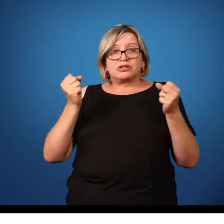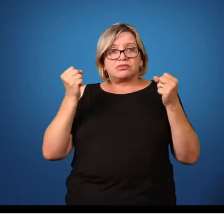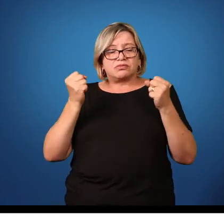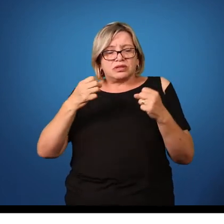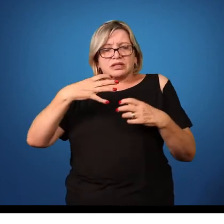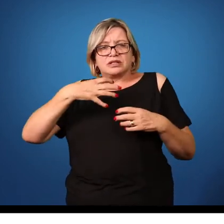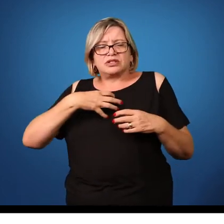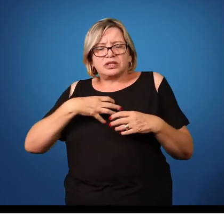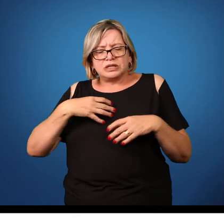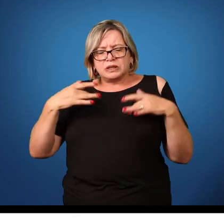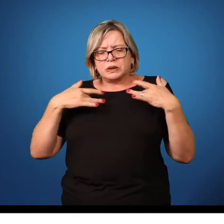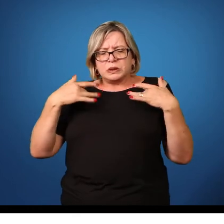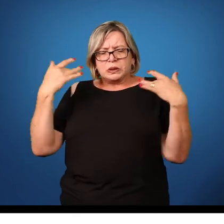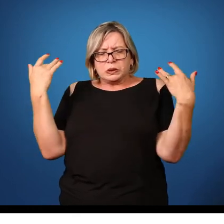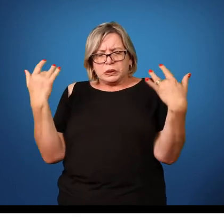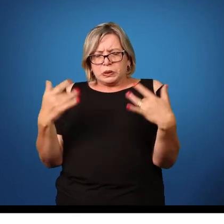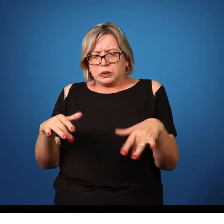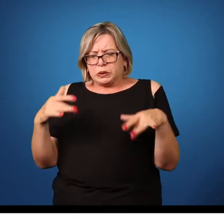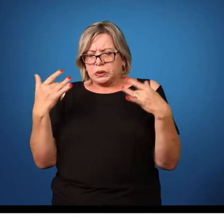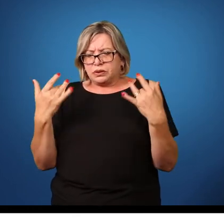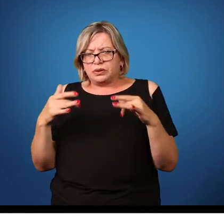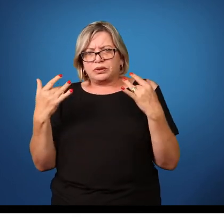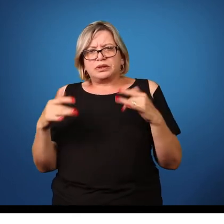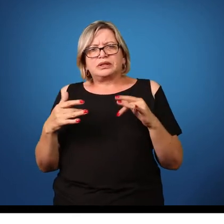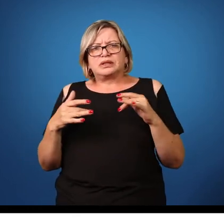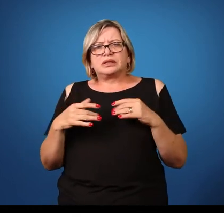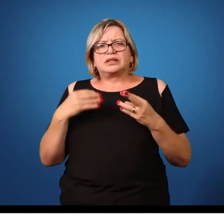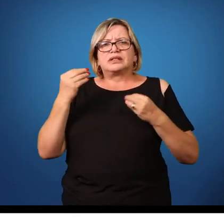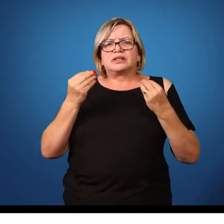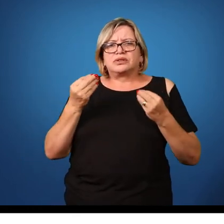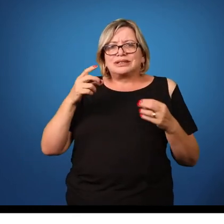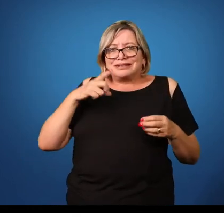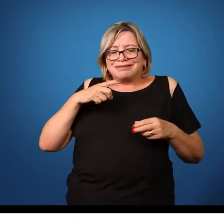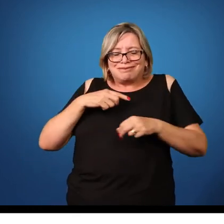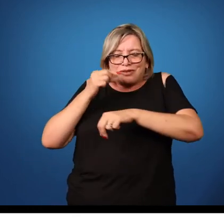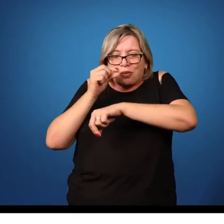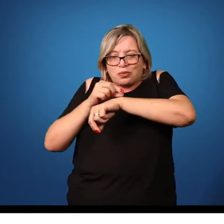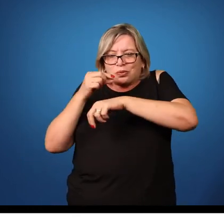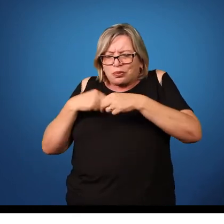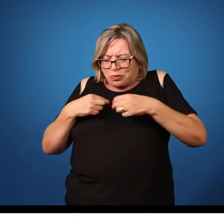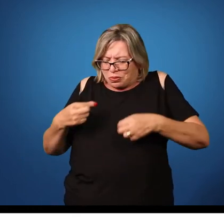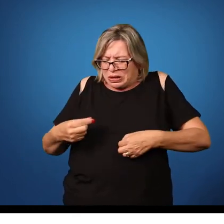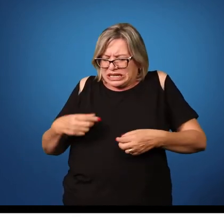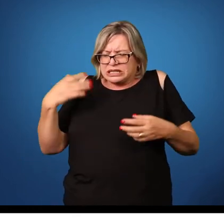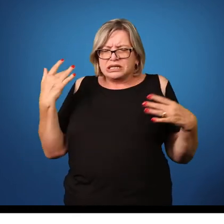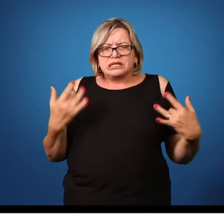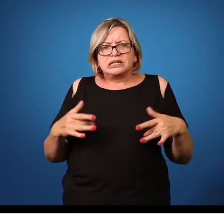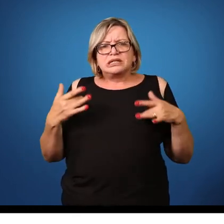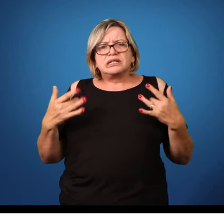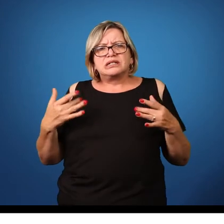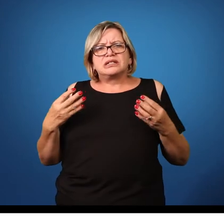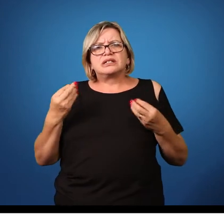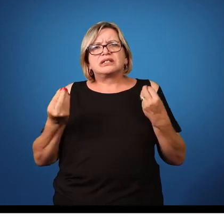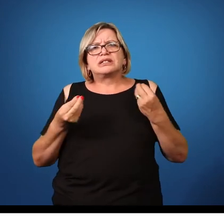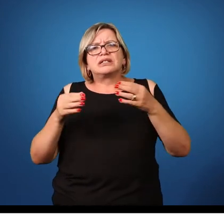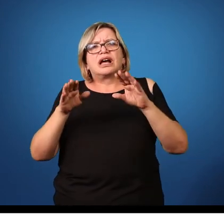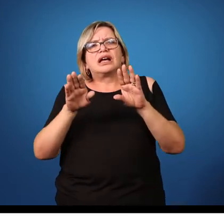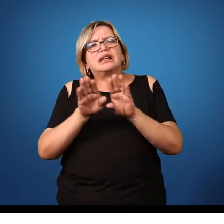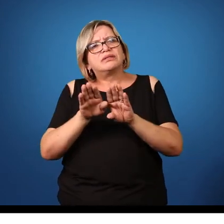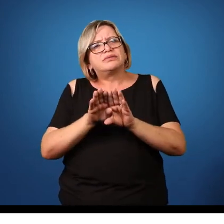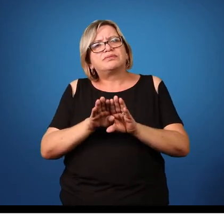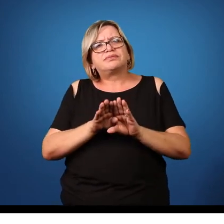caracterizar dores muito fortes na região onde está presente muitas vezes esse cisticerco